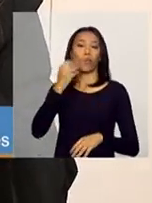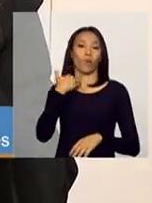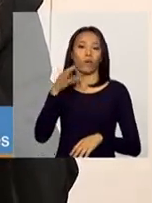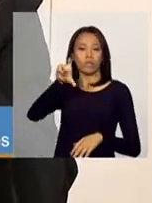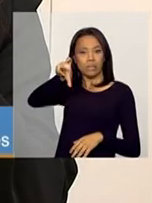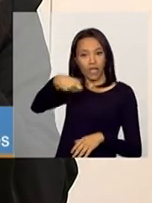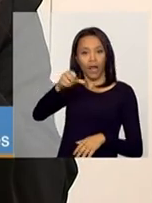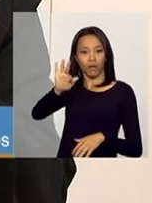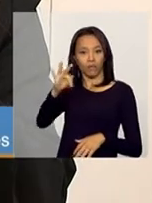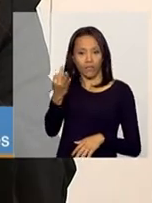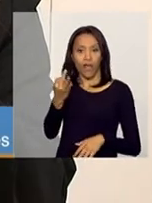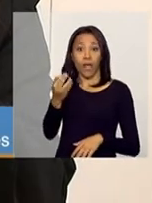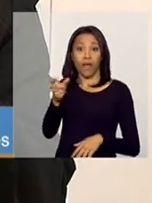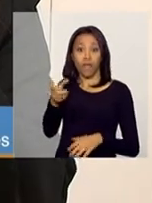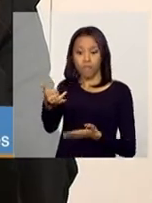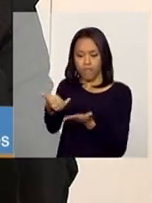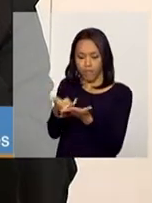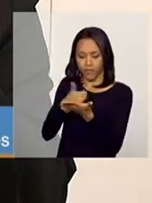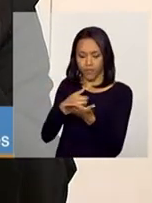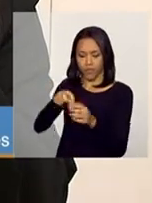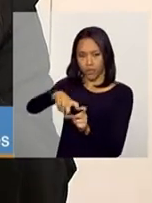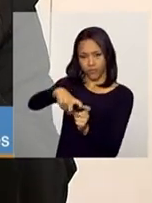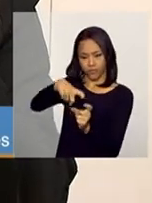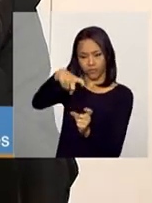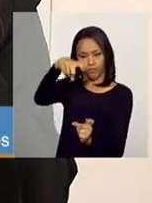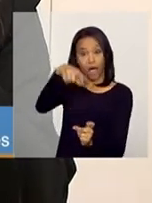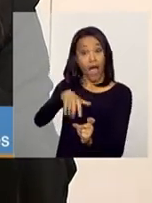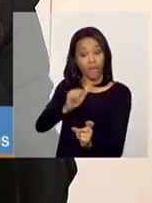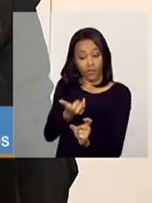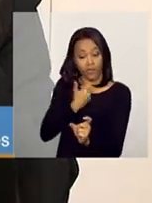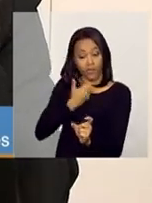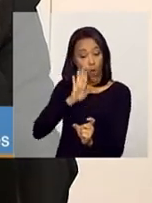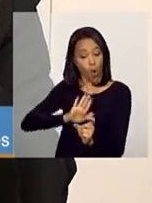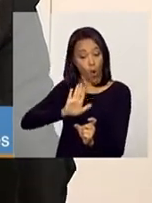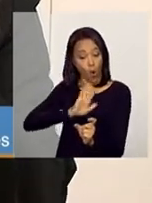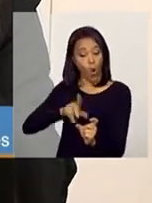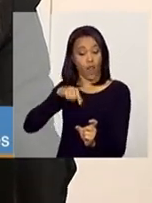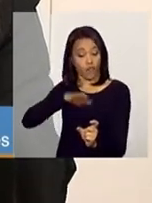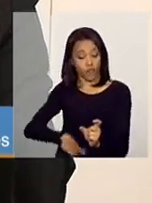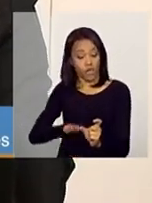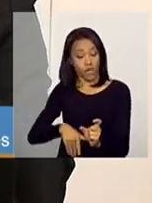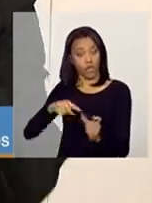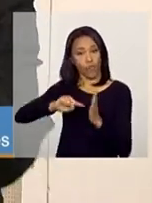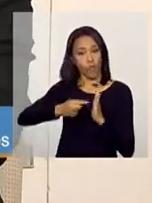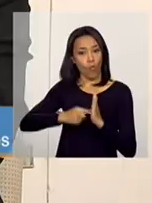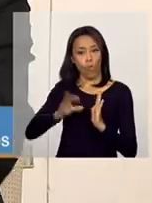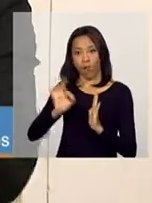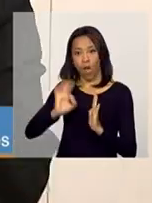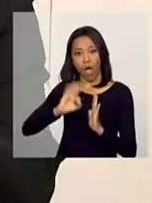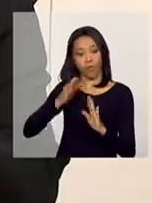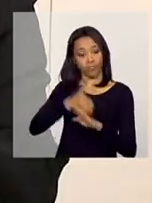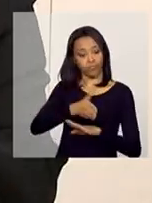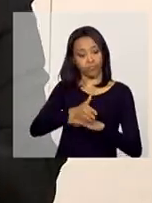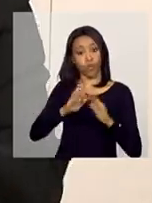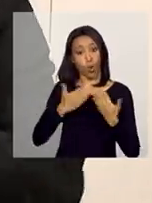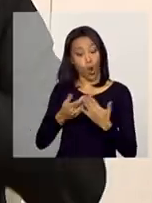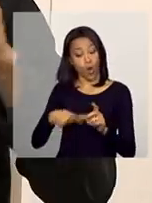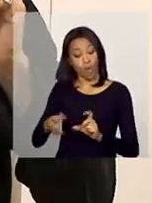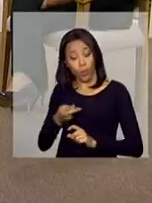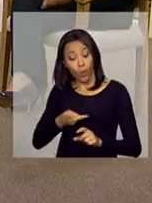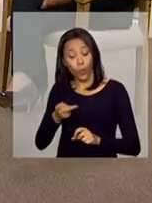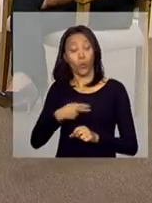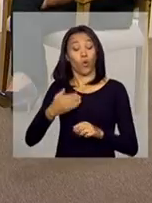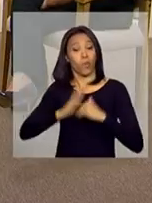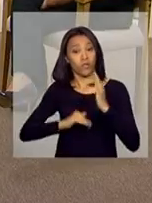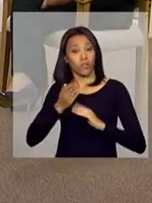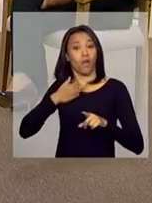uma mensagem no extrato bancário, dizendo, olha, atenção, a criança está com baixa frequência escolar, procura gestão do Bolsa Família.